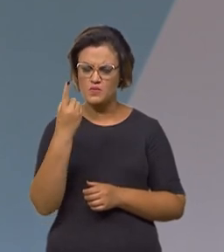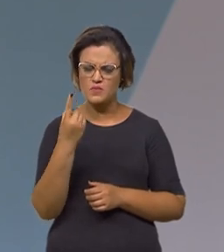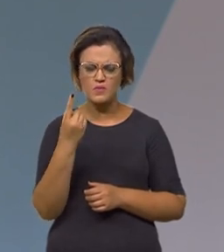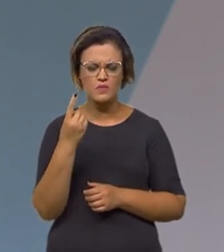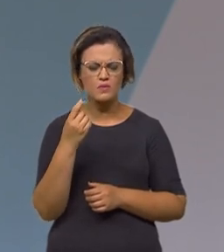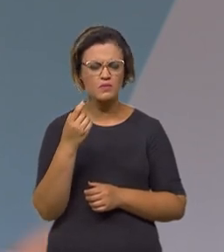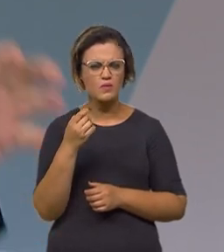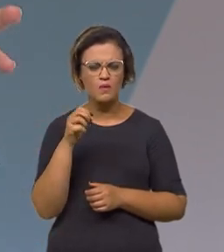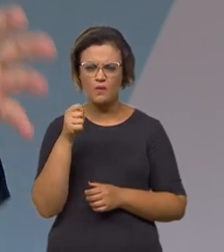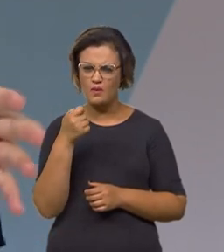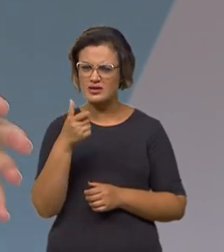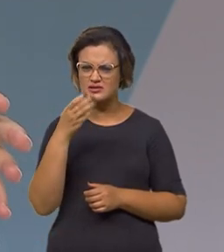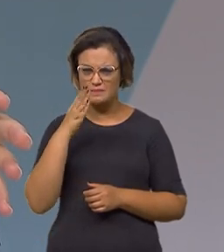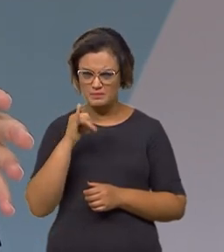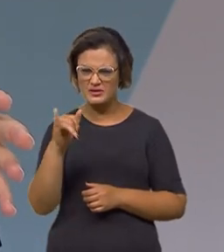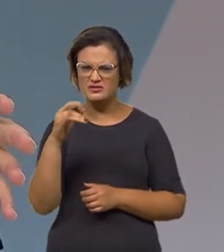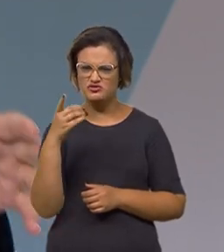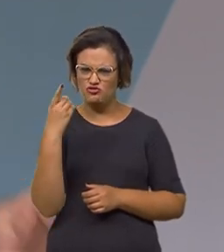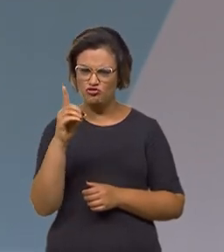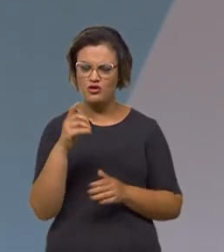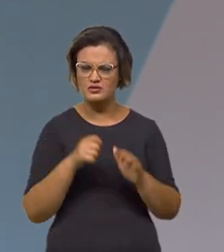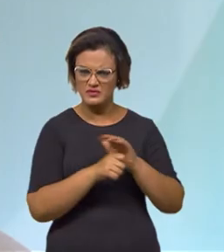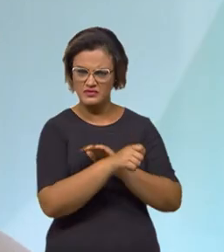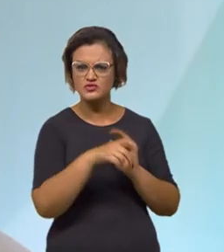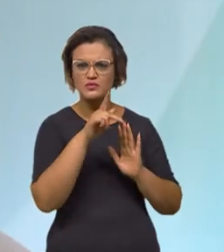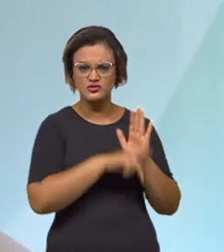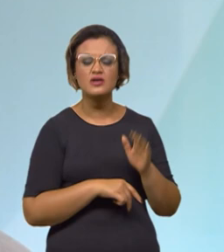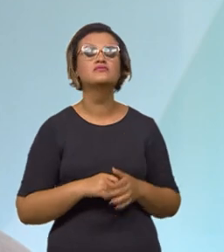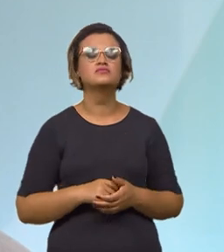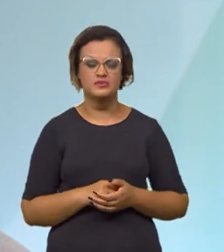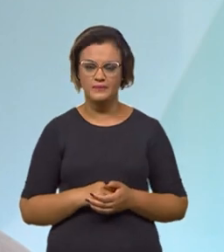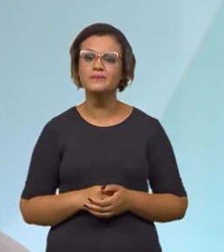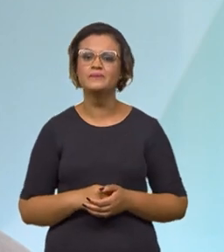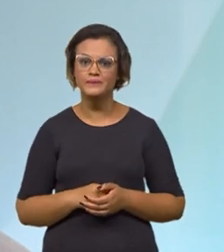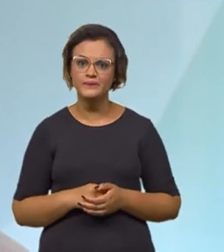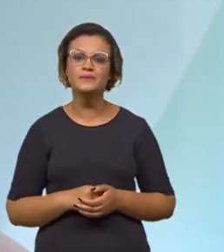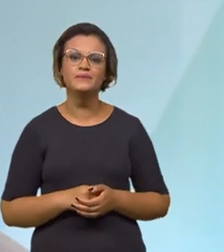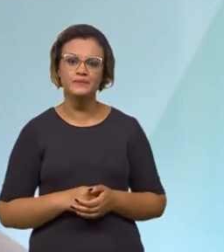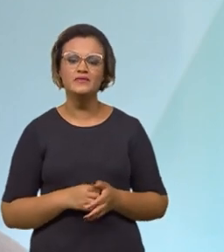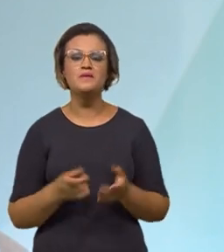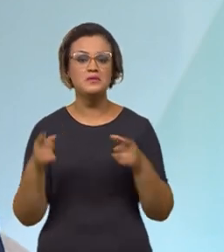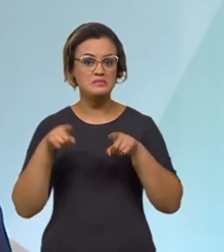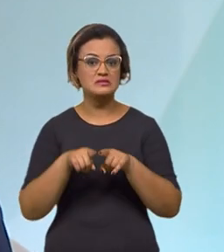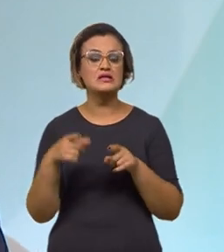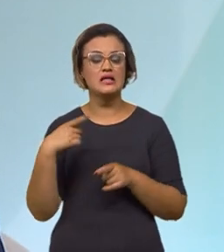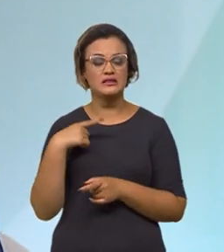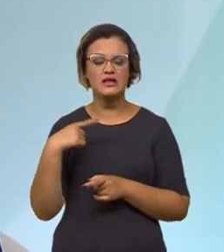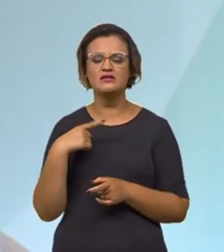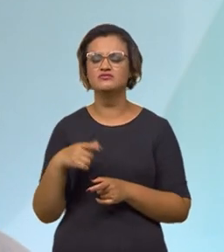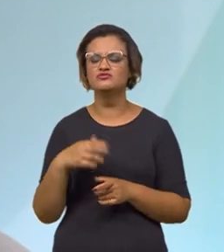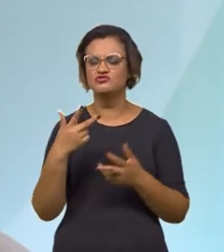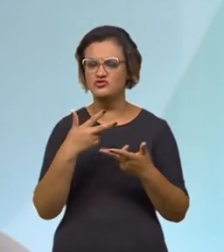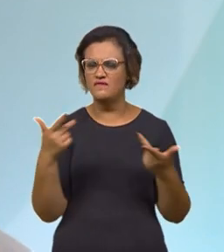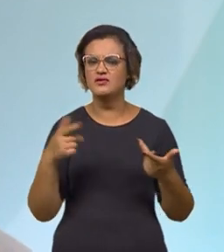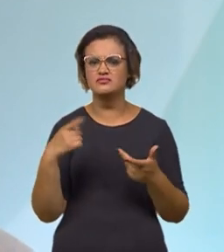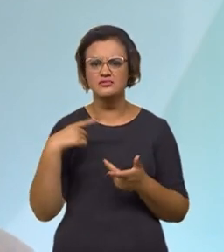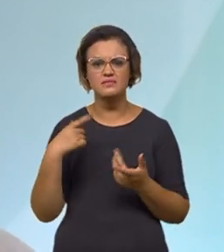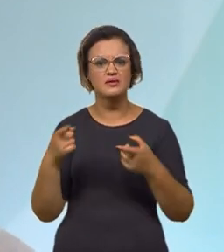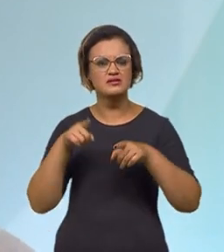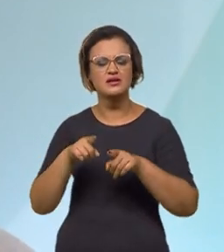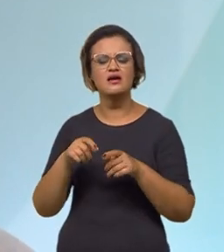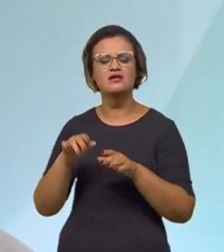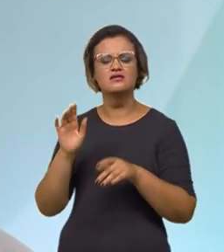dólares para o governo brasileiro investir nesses projetos. Exatamente. Então, é uma parceria que já existe em diversas agendas, agora a parte de